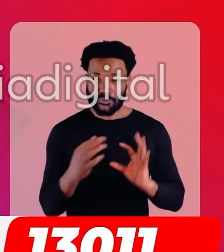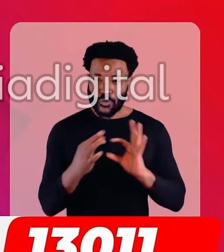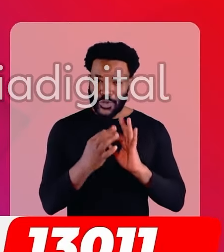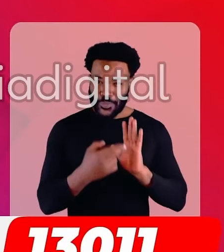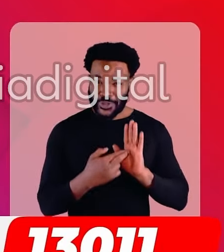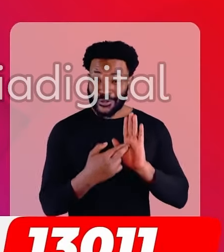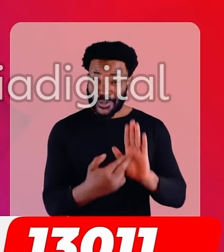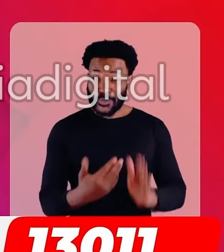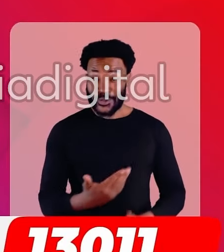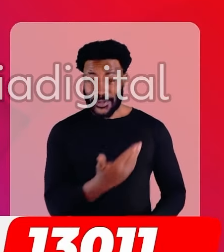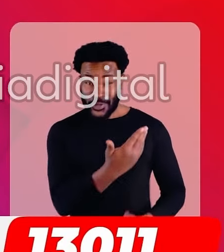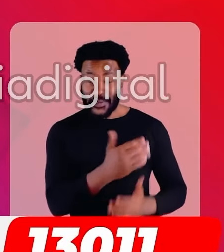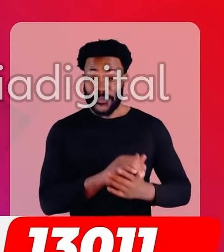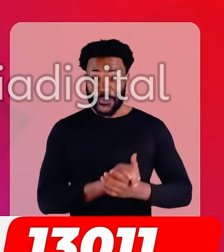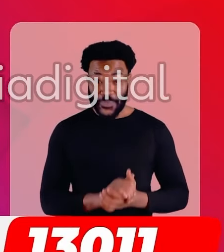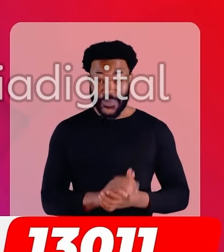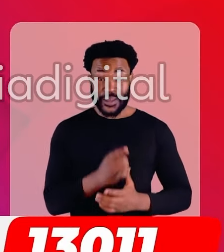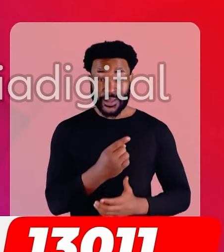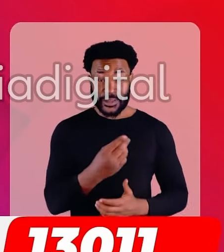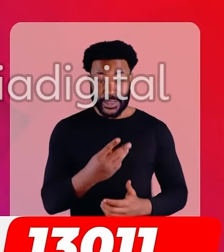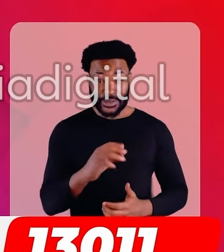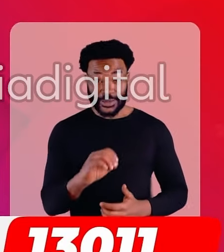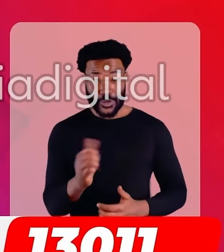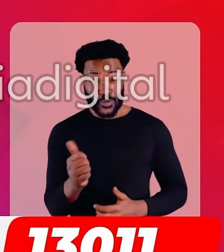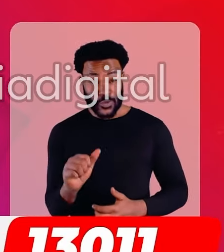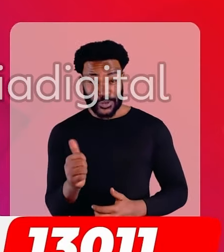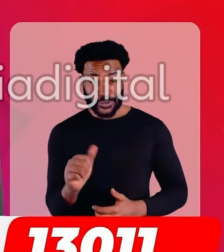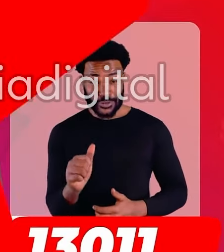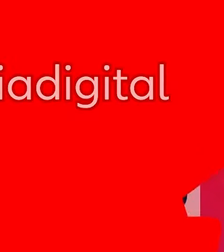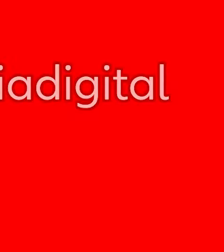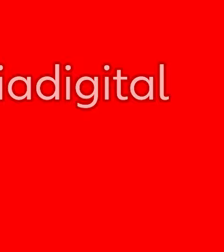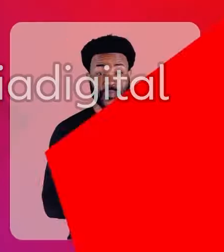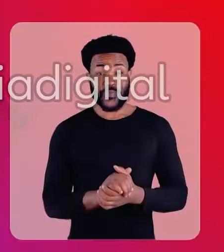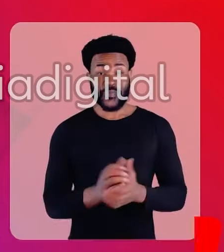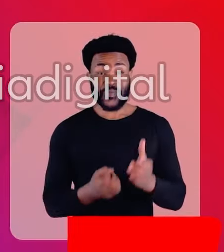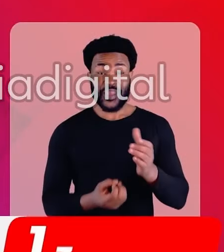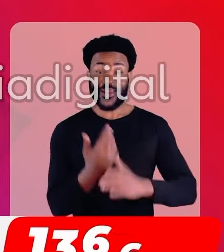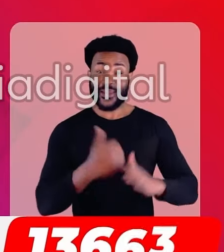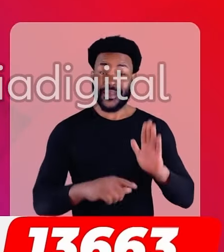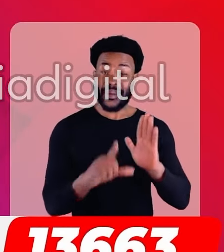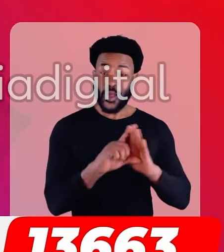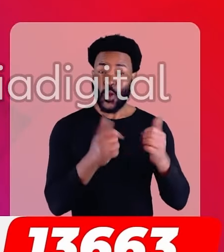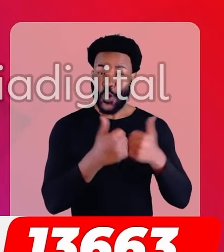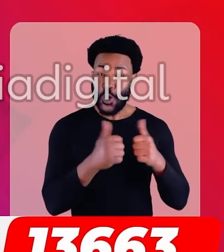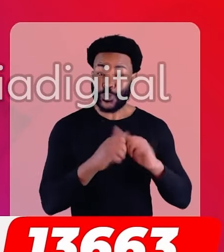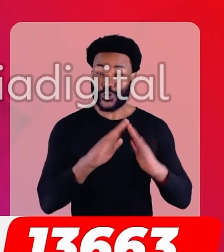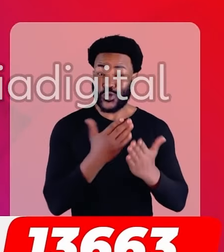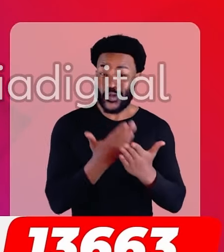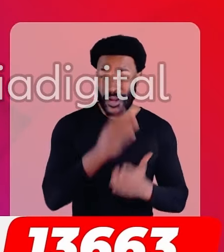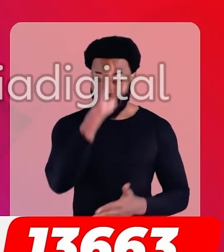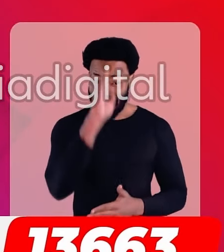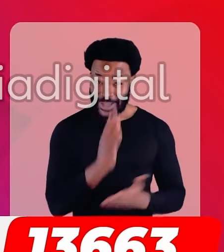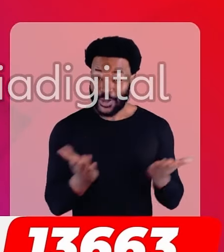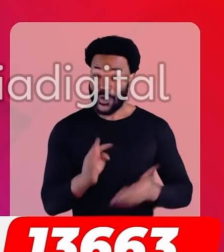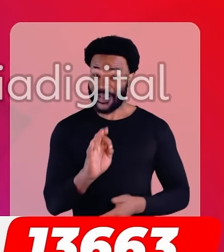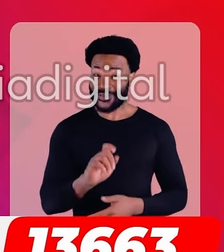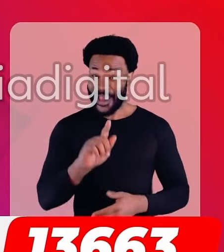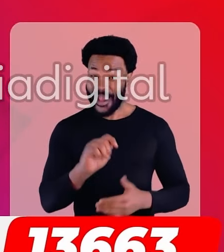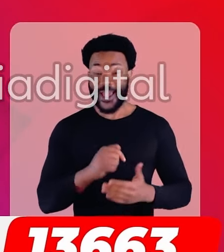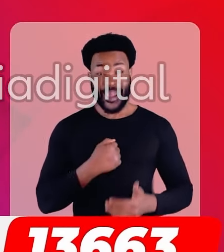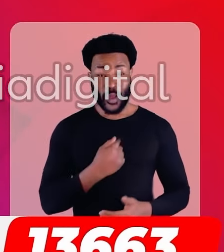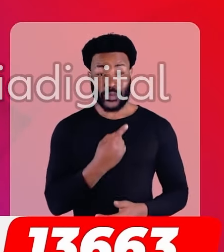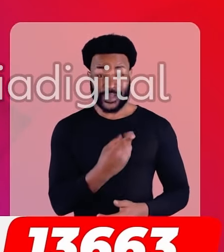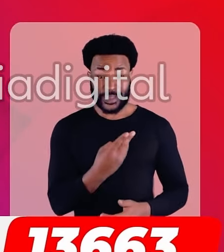somos uma voz só. Sandrão RZO, 13011. 13! Sou autor da lei do vai e volta, atual tag, Tião